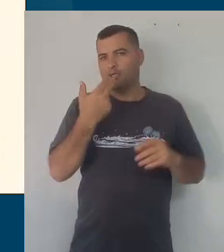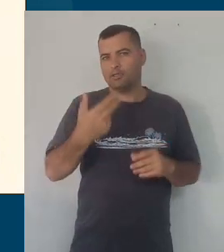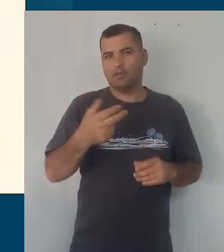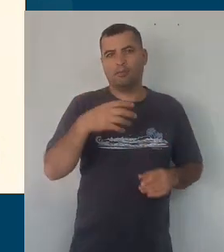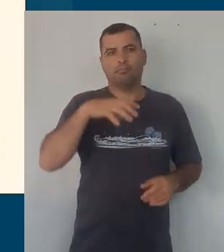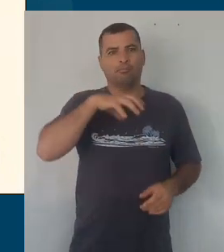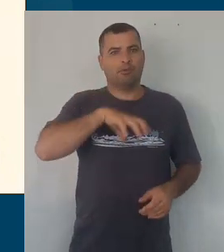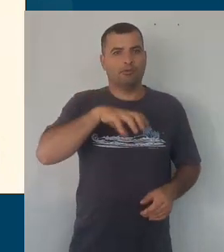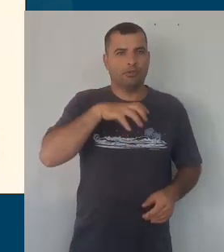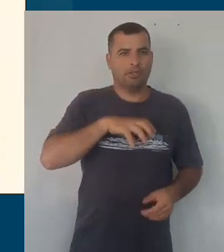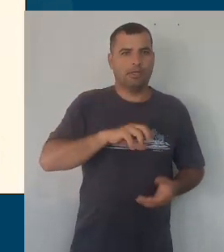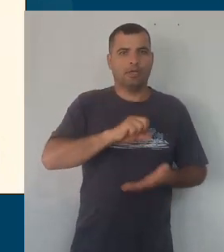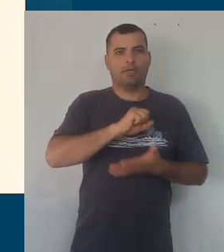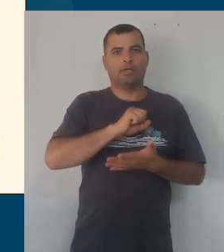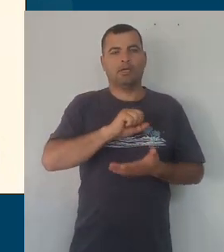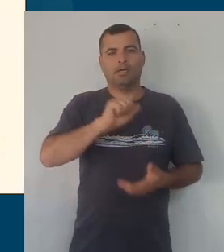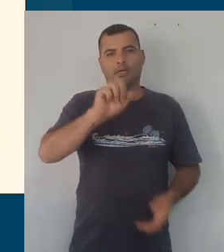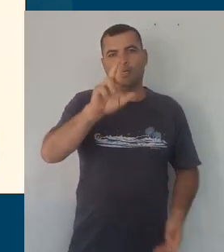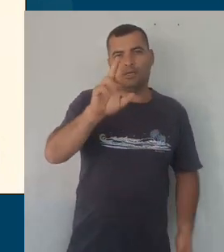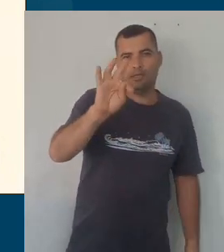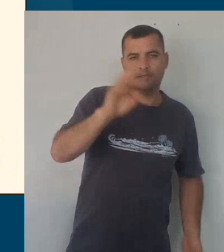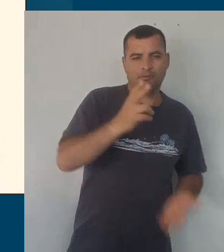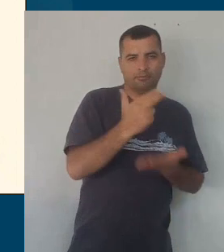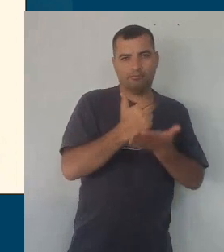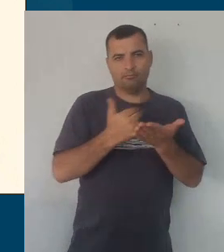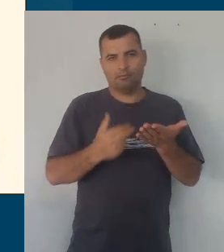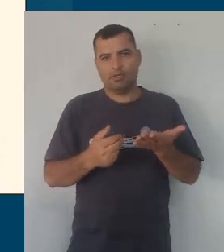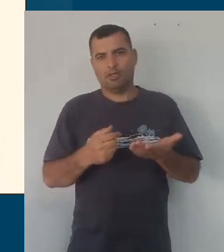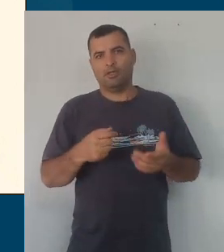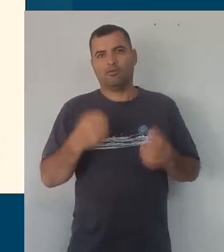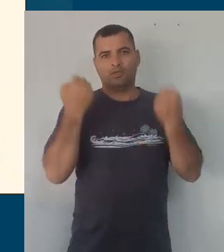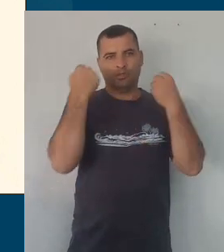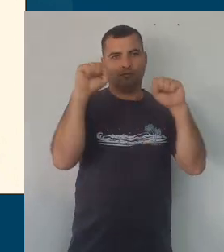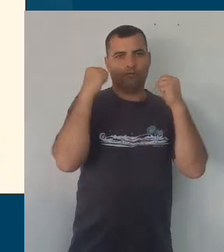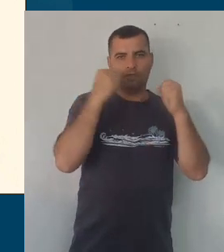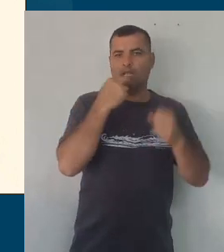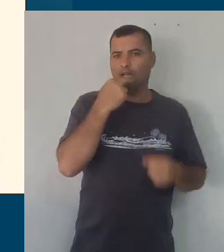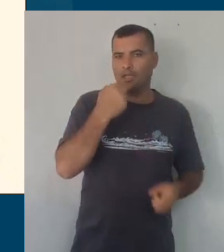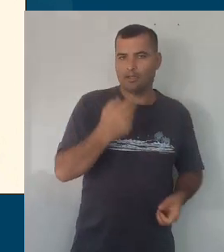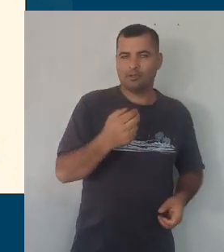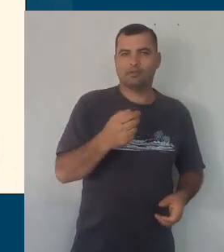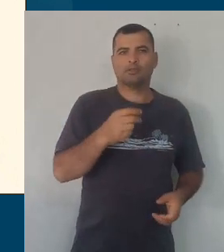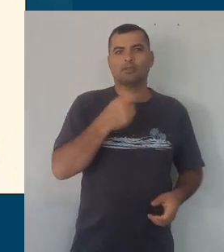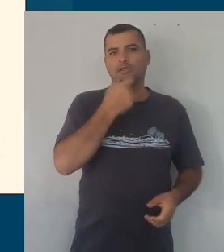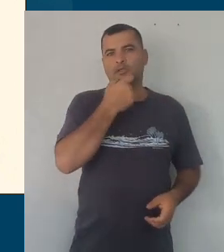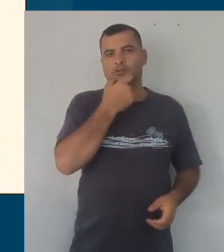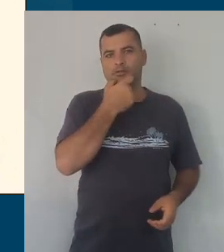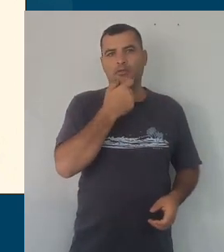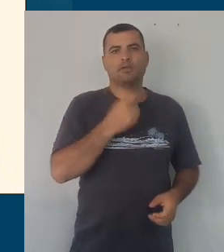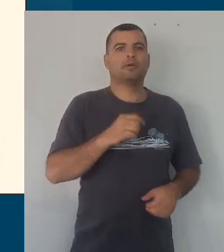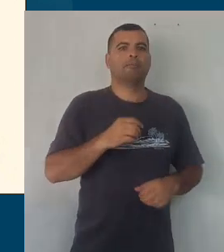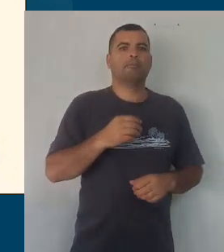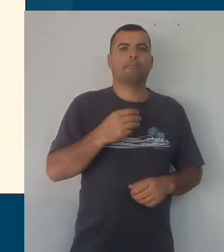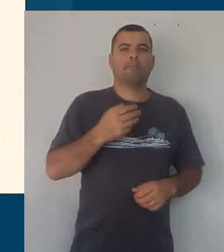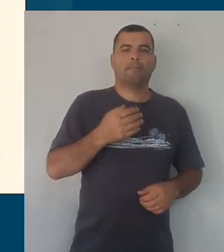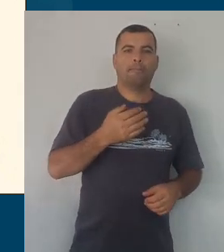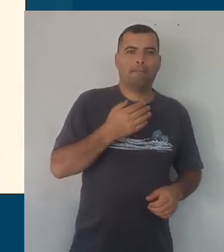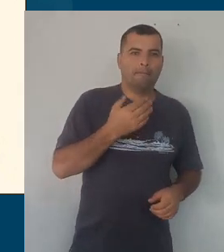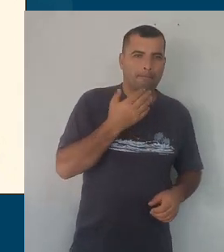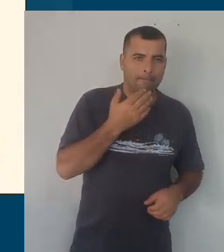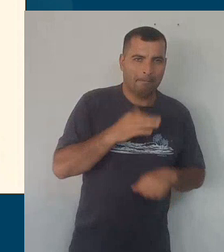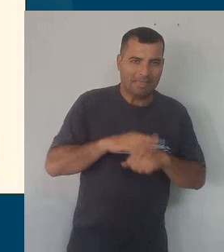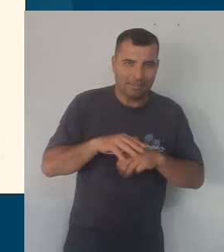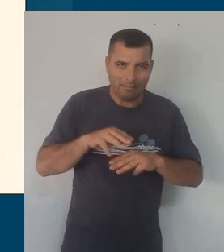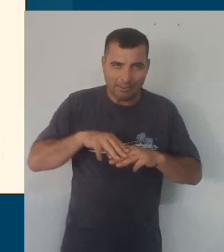língua portuguesa, arte, educação física e língua inglesa, matemática, que além de ser área